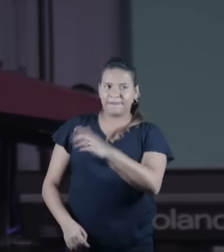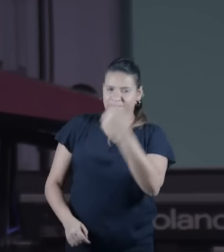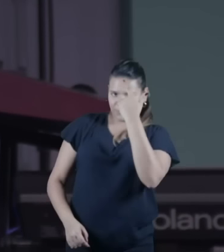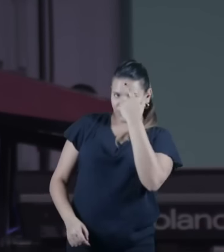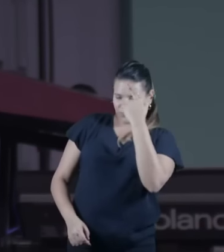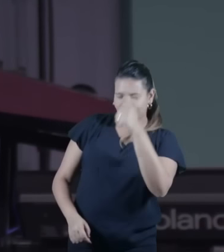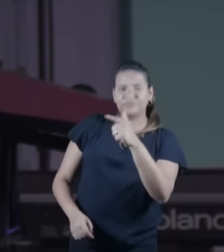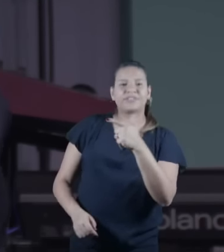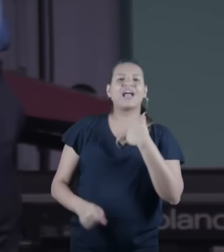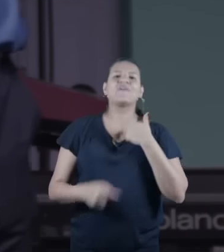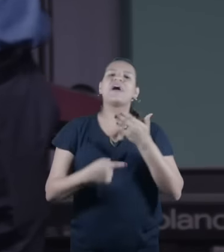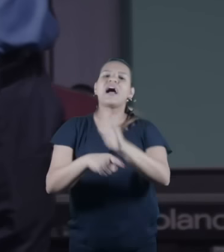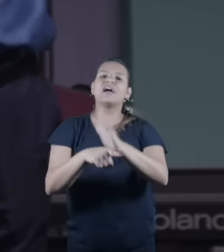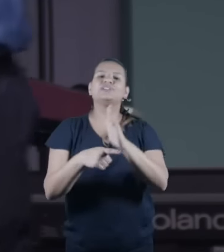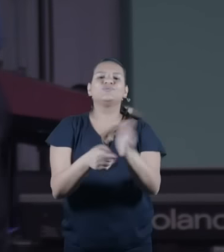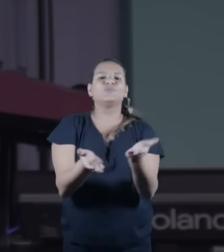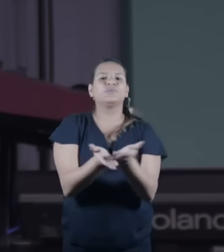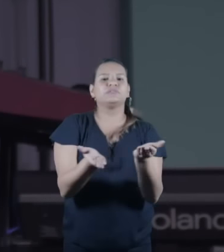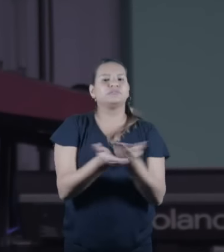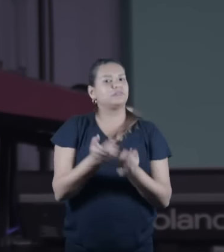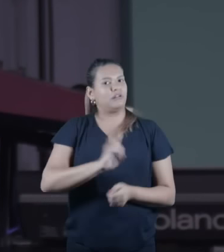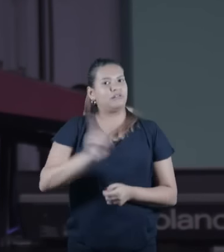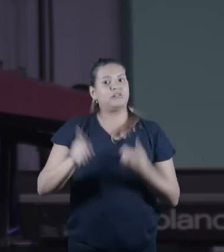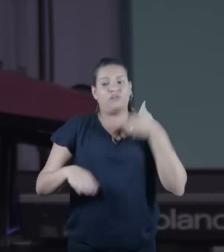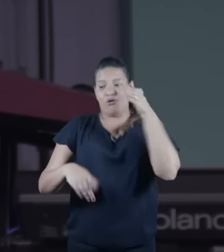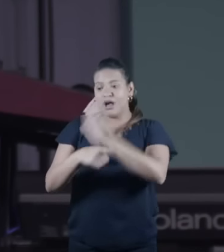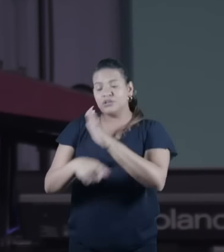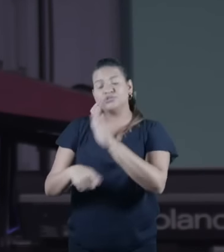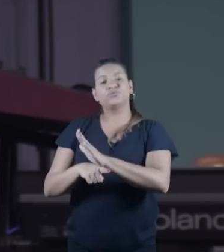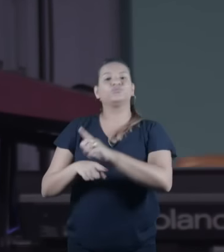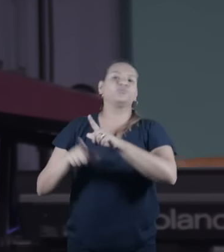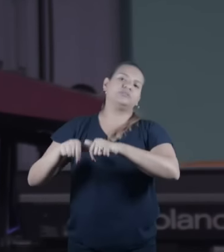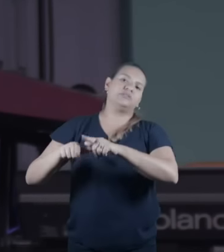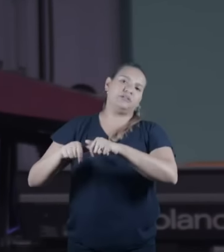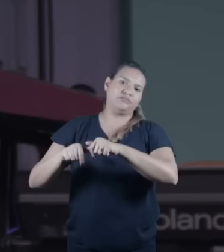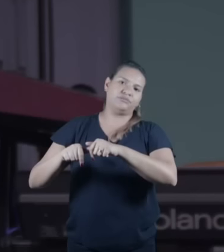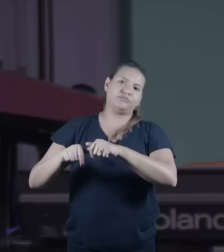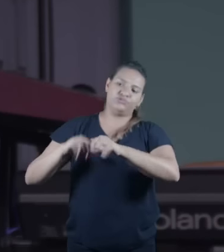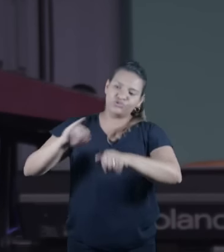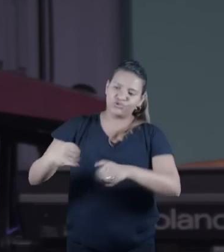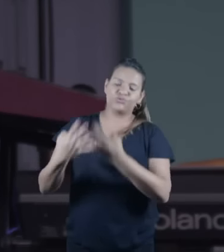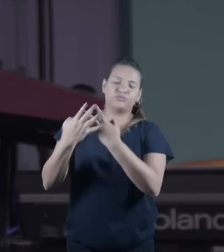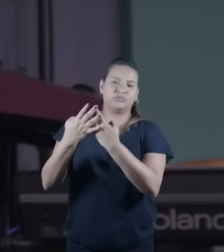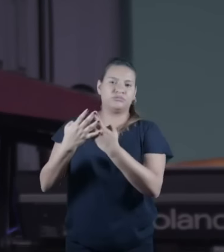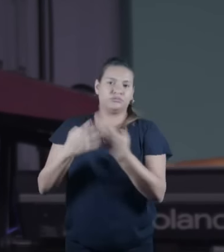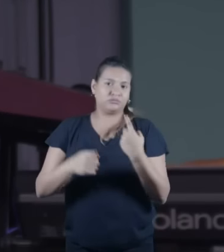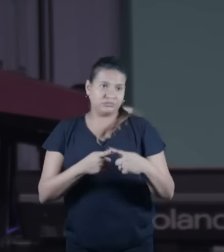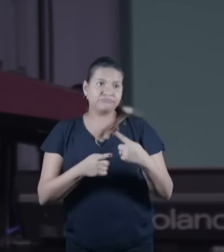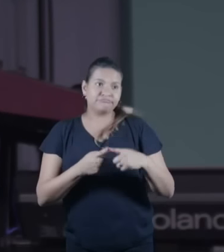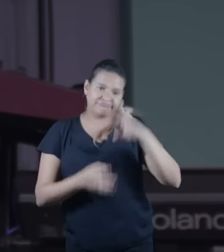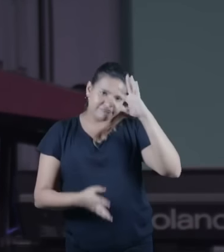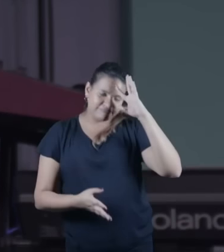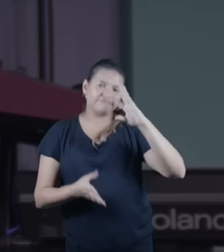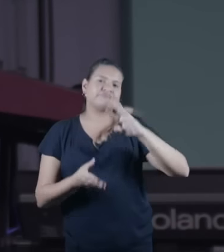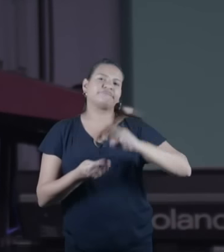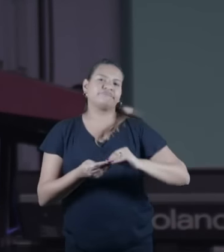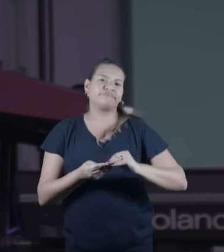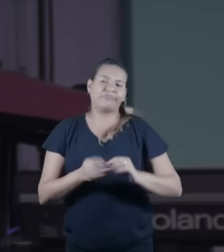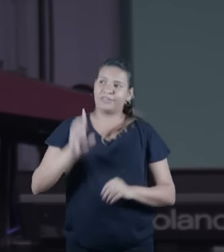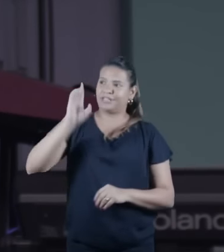como um ato profético mesmo de que nós entendemos que Deus tem o seu tempo